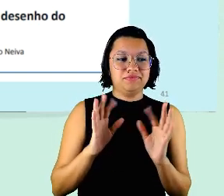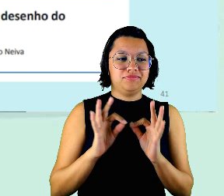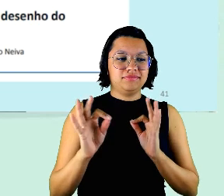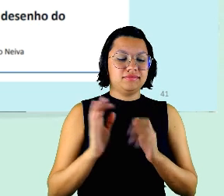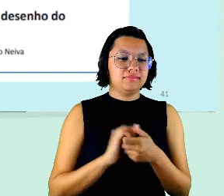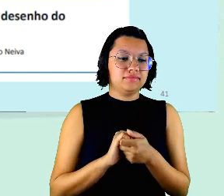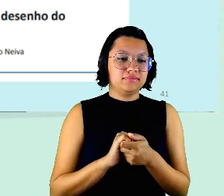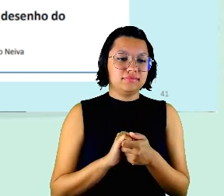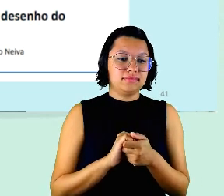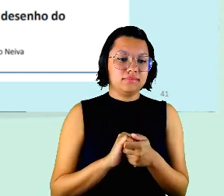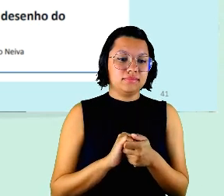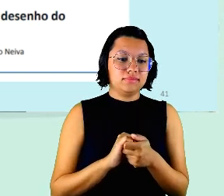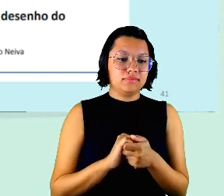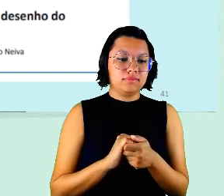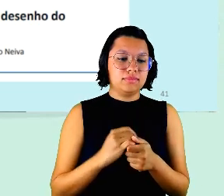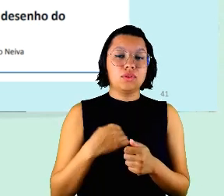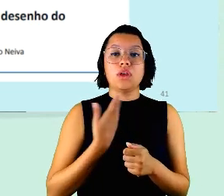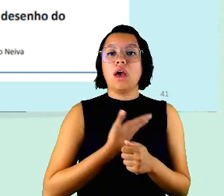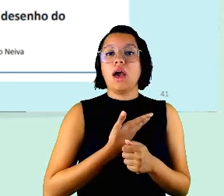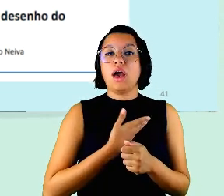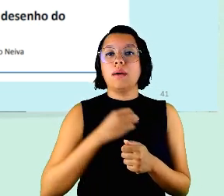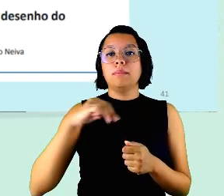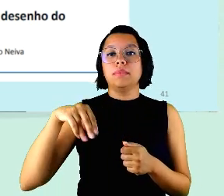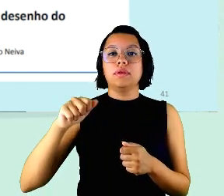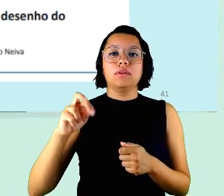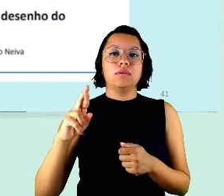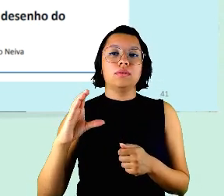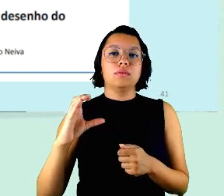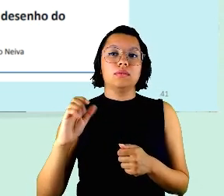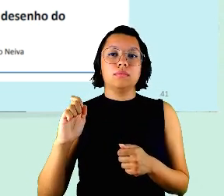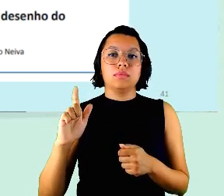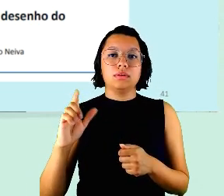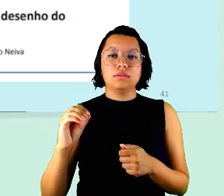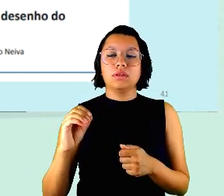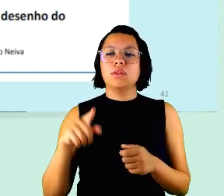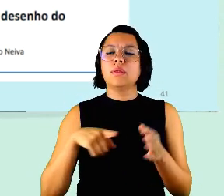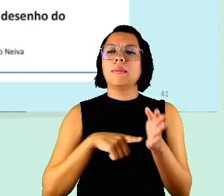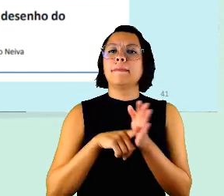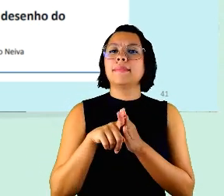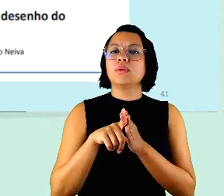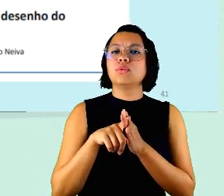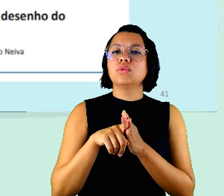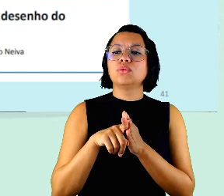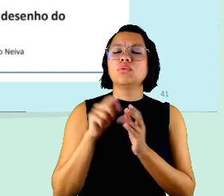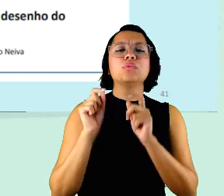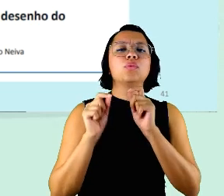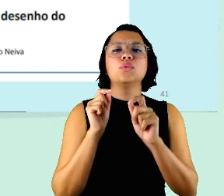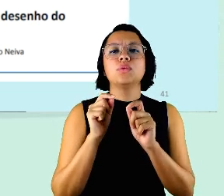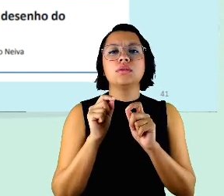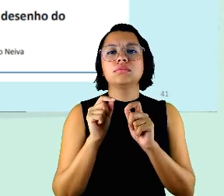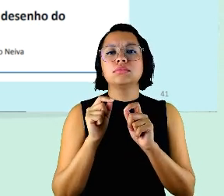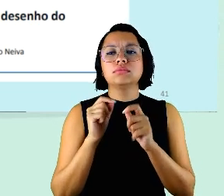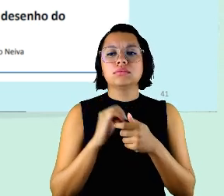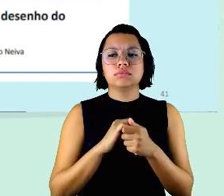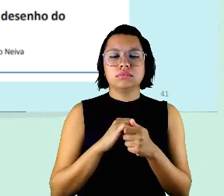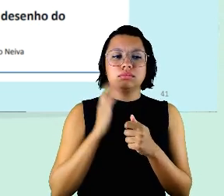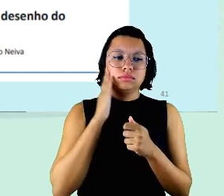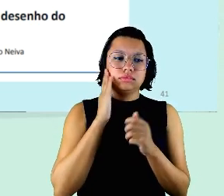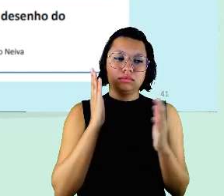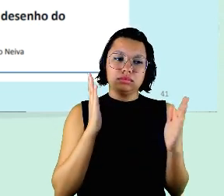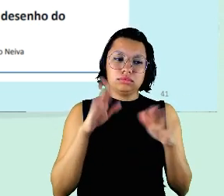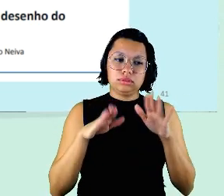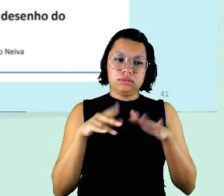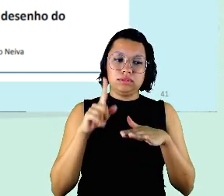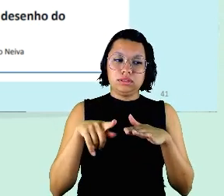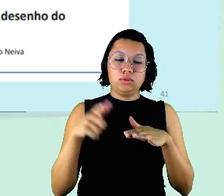do nosso colega aqui o Marcelo Duarte da Silva ele perguntou qual seria assim eu sei que isso aí talvez seja uma nova